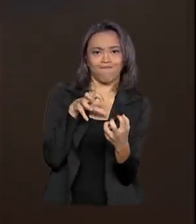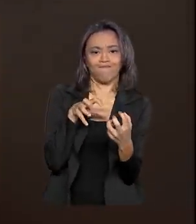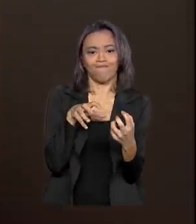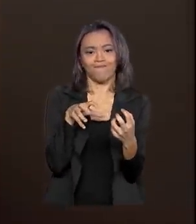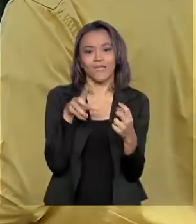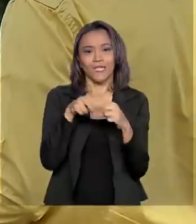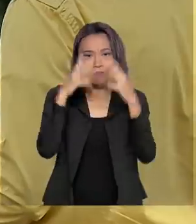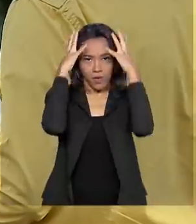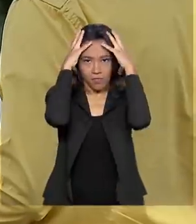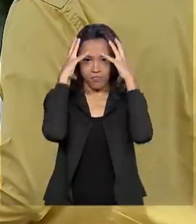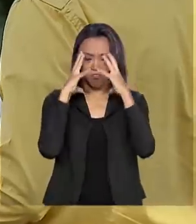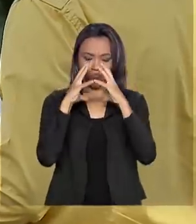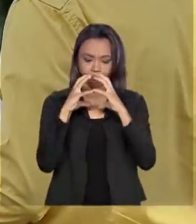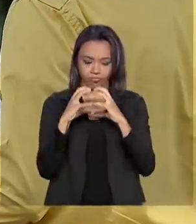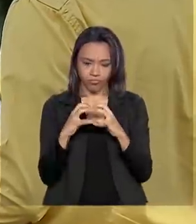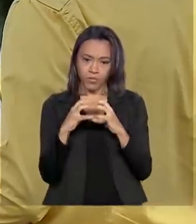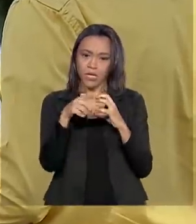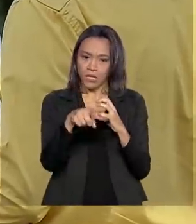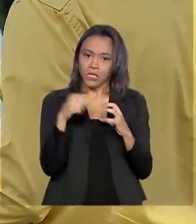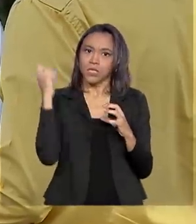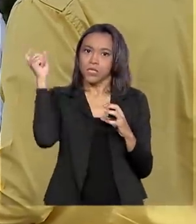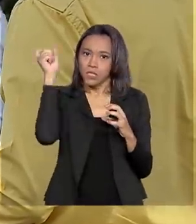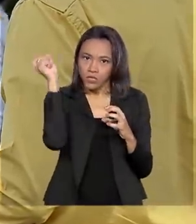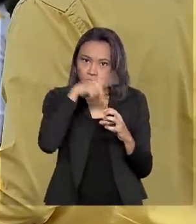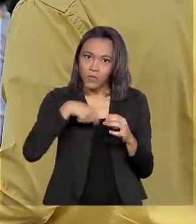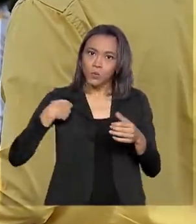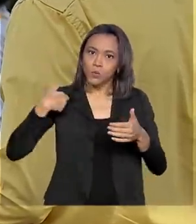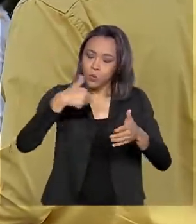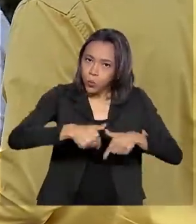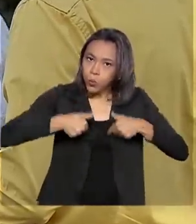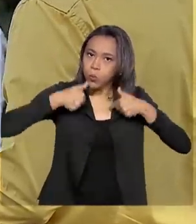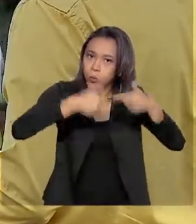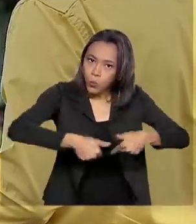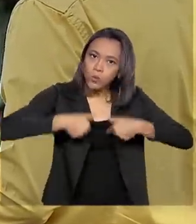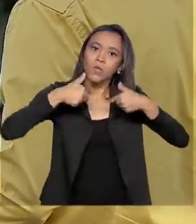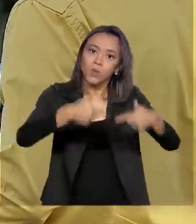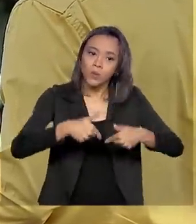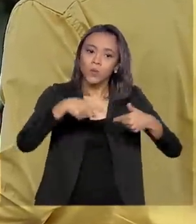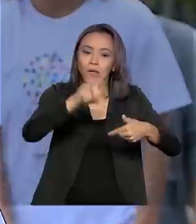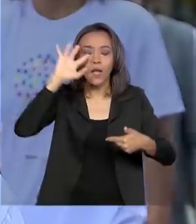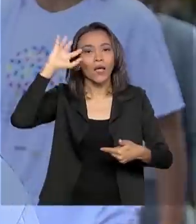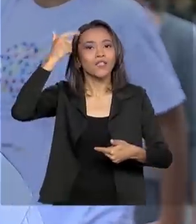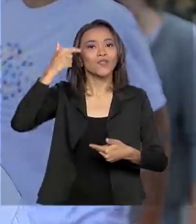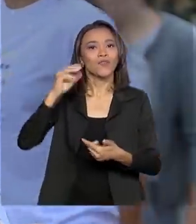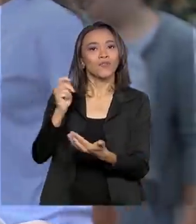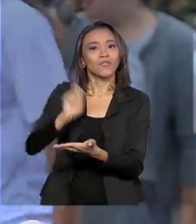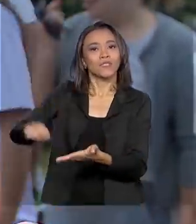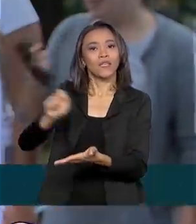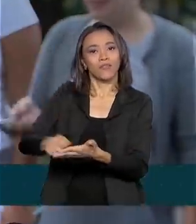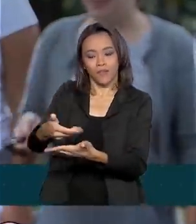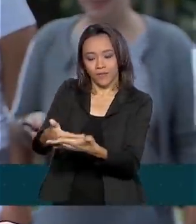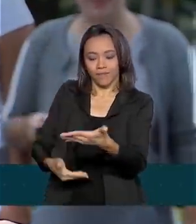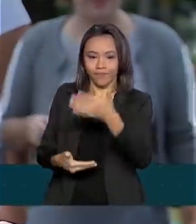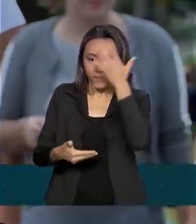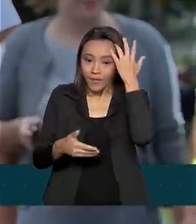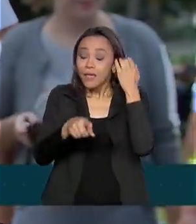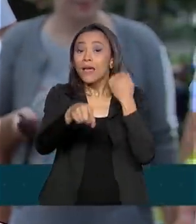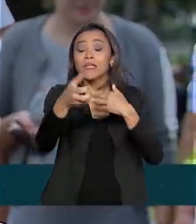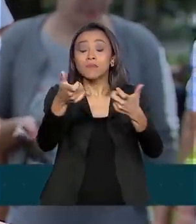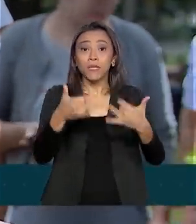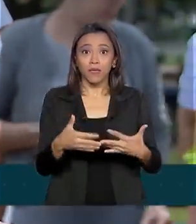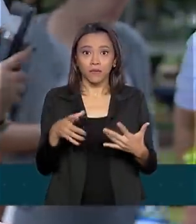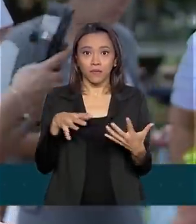microcefalia. A luta diária do Menino pela Vida inspirou Rosana a escrever um livro. Ele tem crises convulsivas,